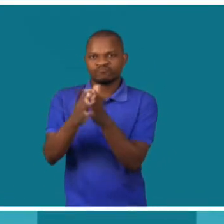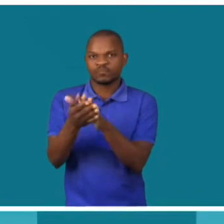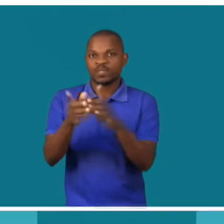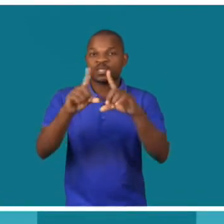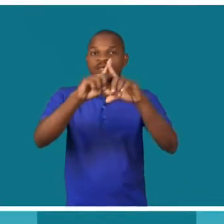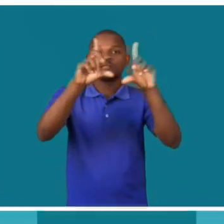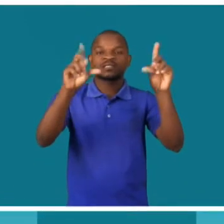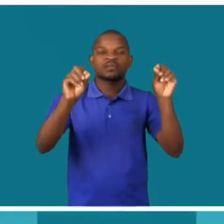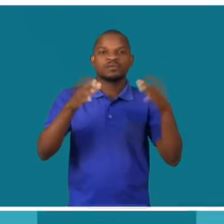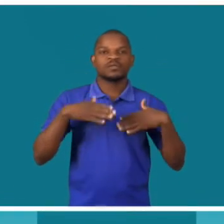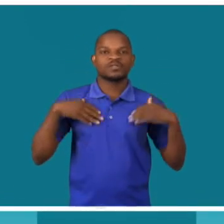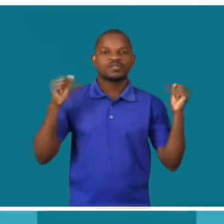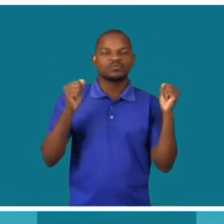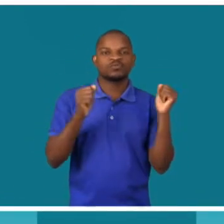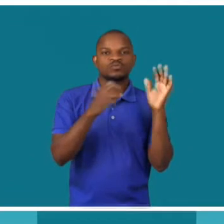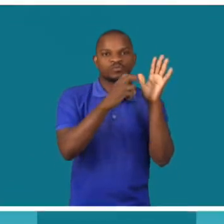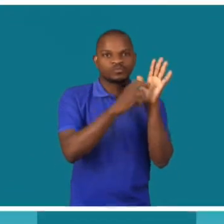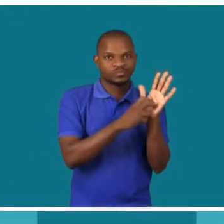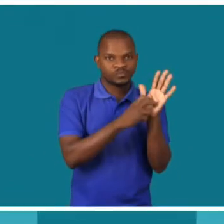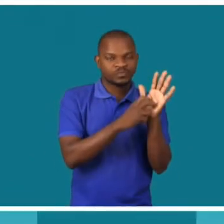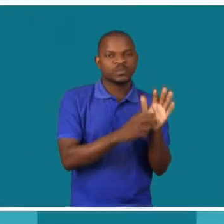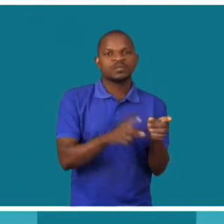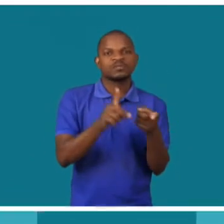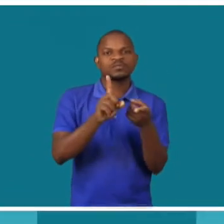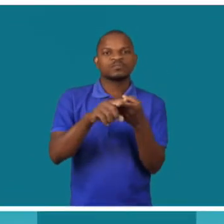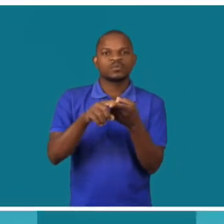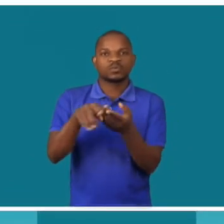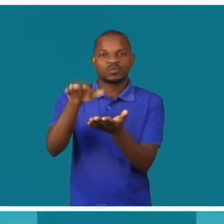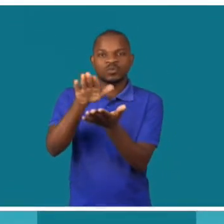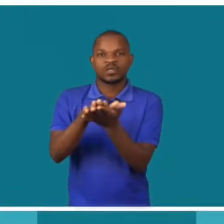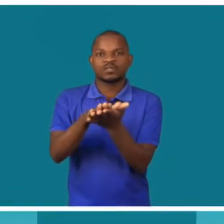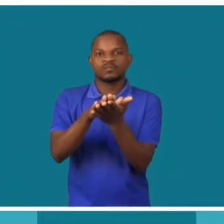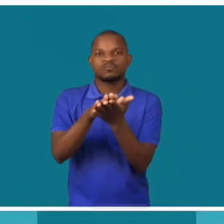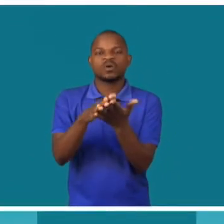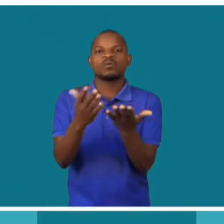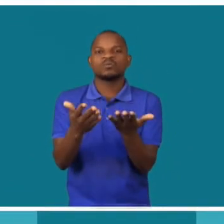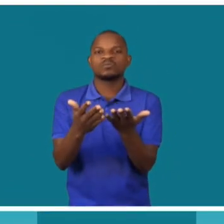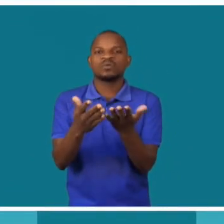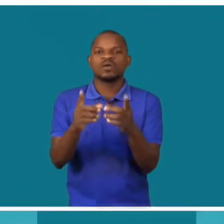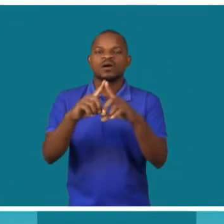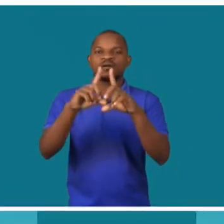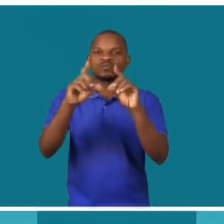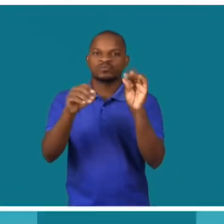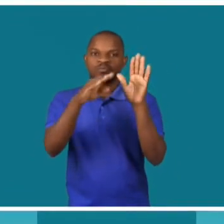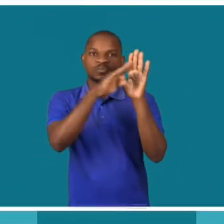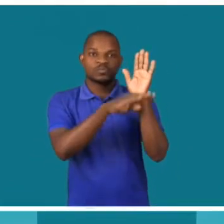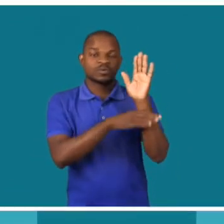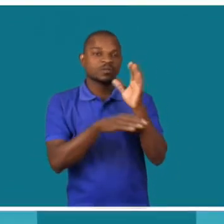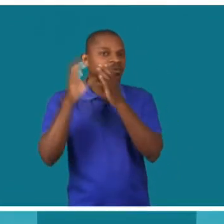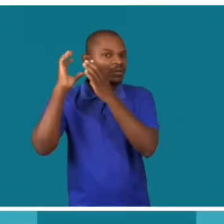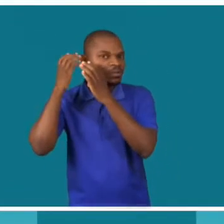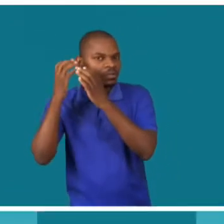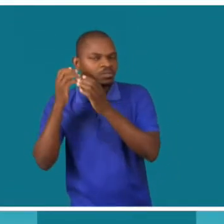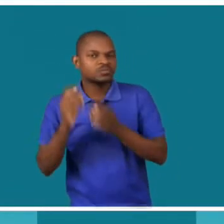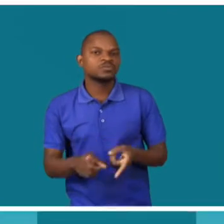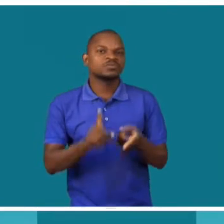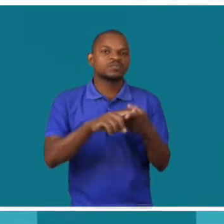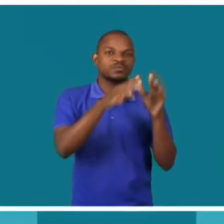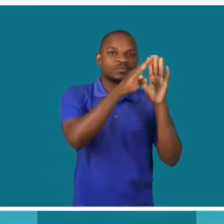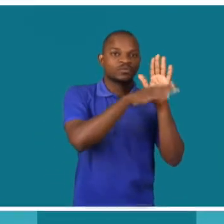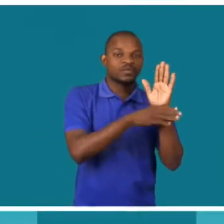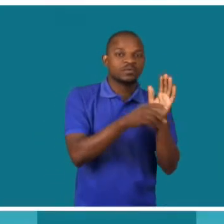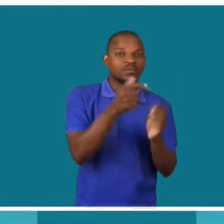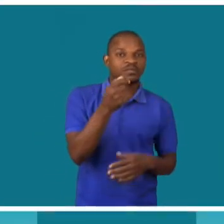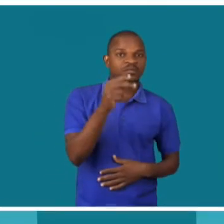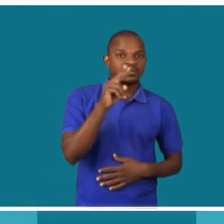de temas de saúde sexual e reprodutiva nos grandes programas de rádio e